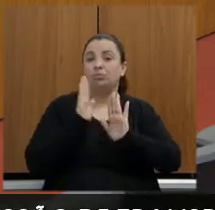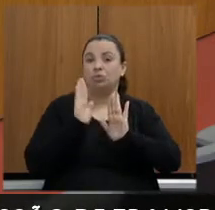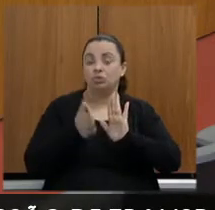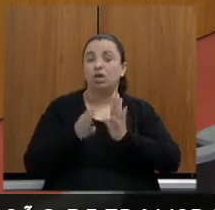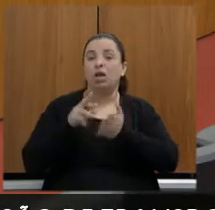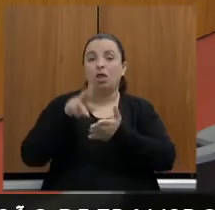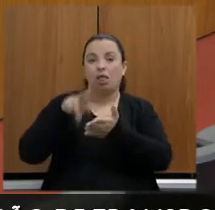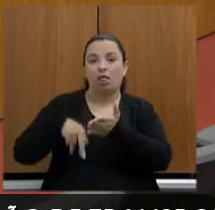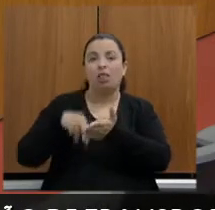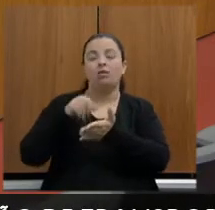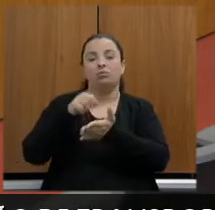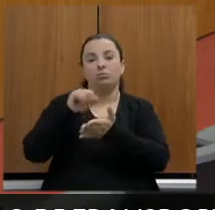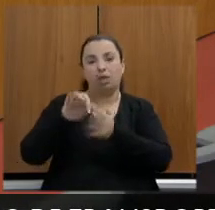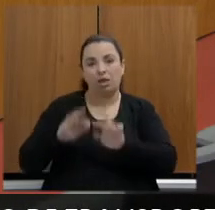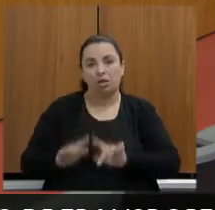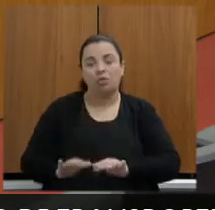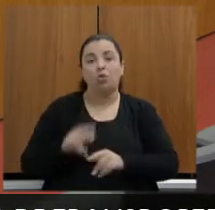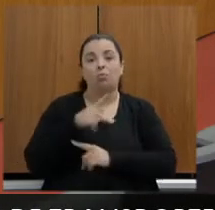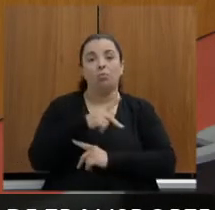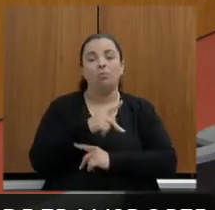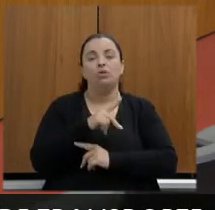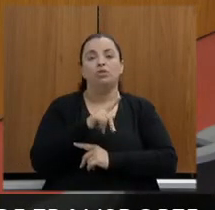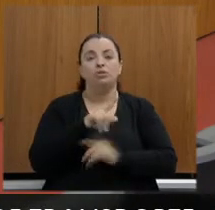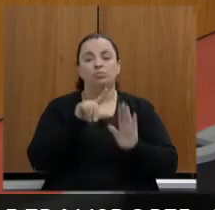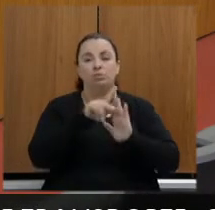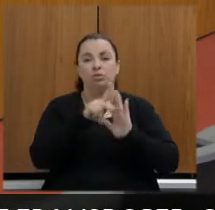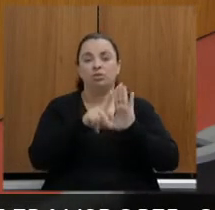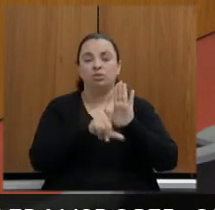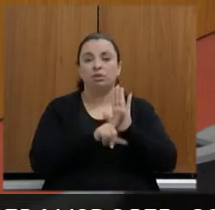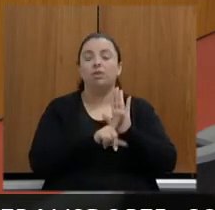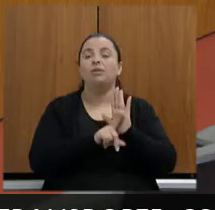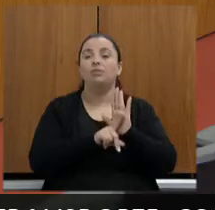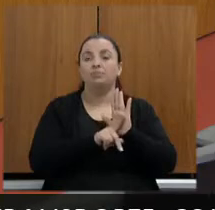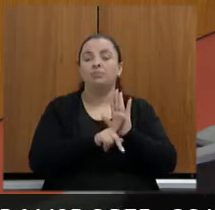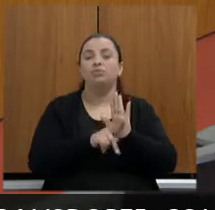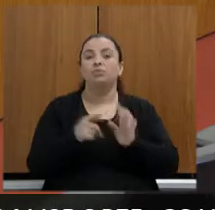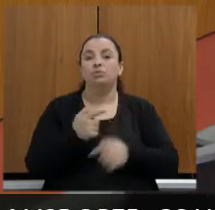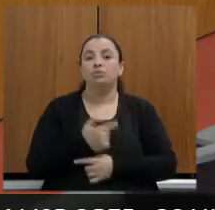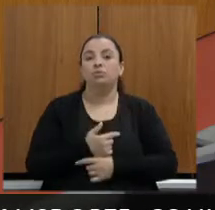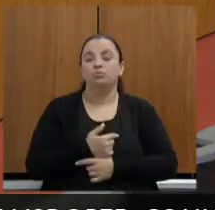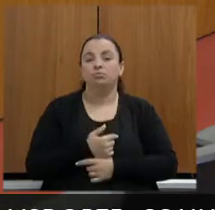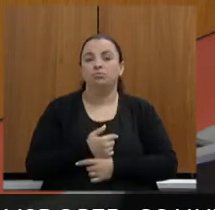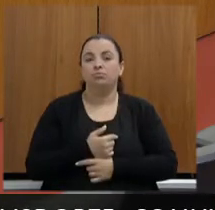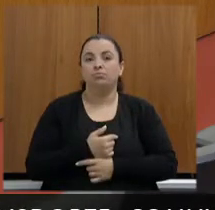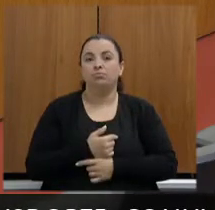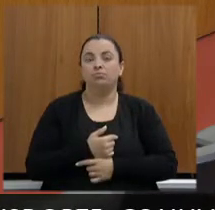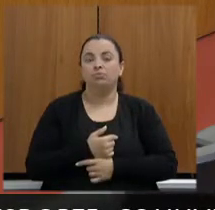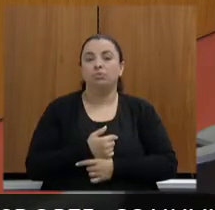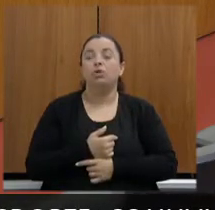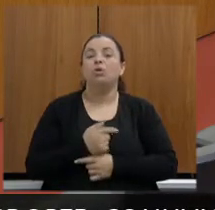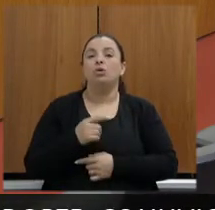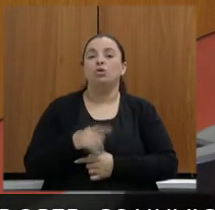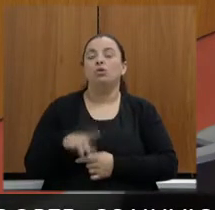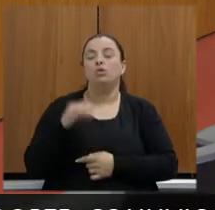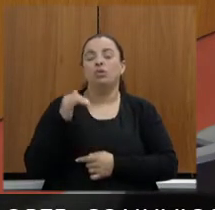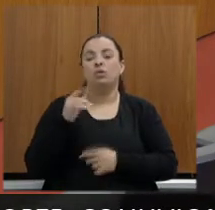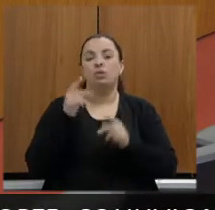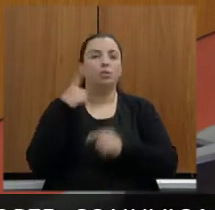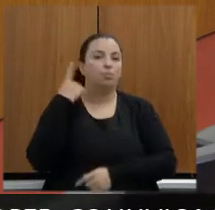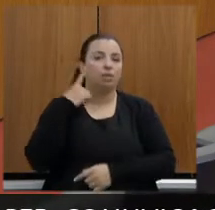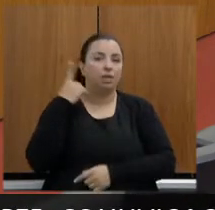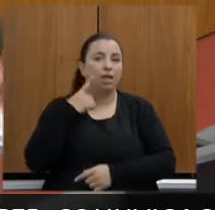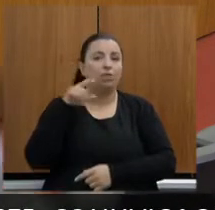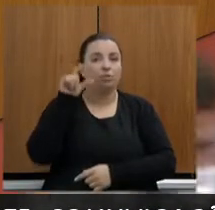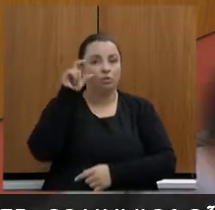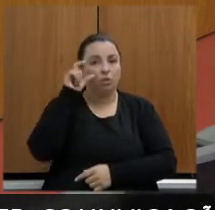relatores, projeto de lei 3.725 de 2022, primeiro turno, deputado Duarte Bechir, projeto de lei 3